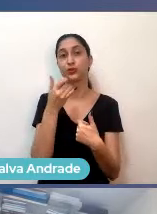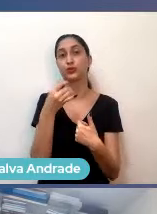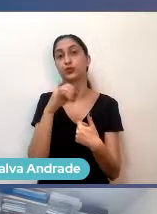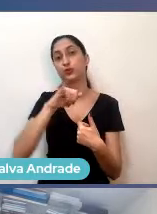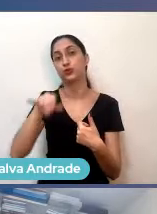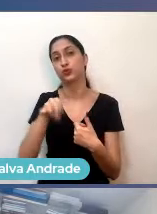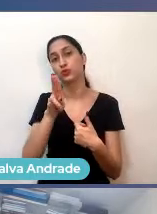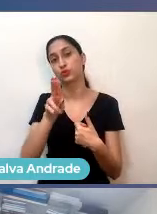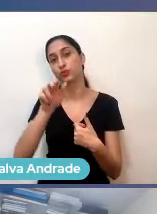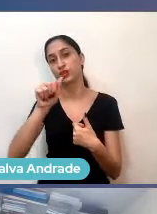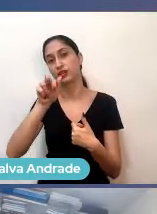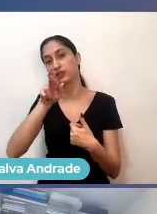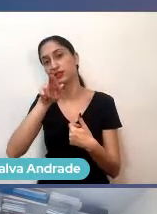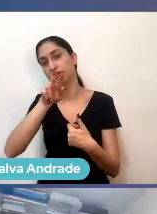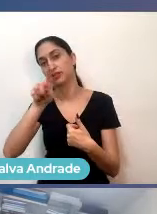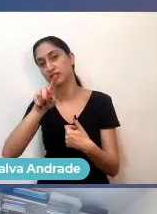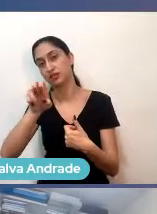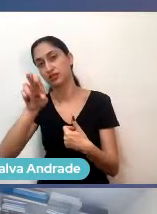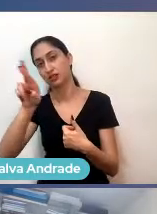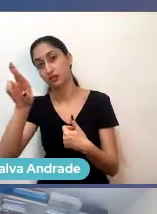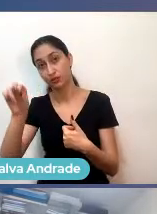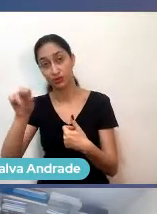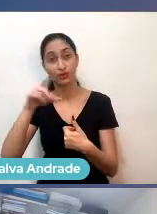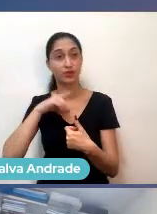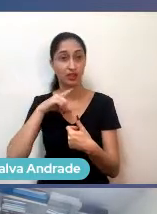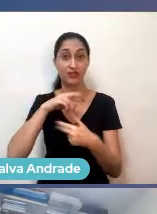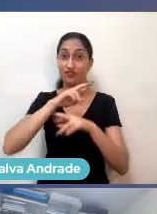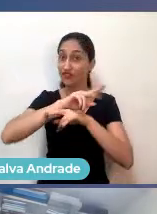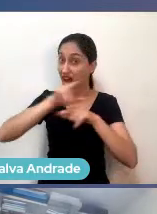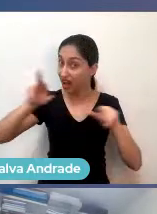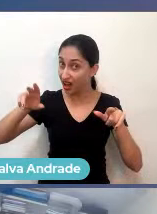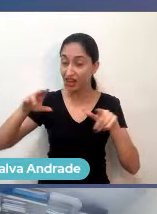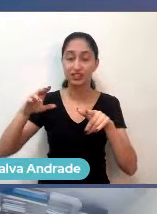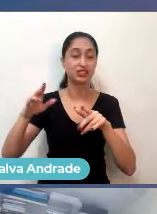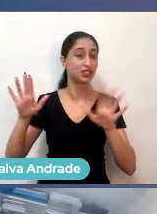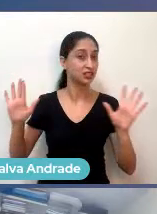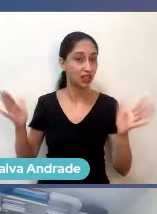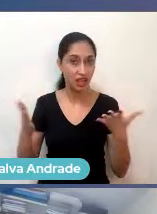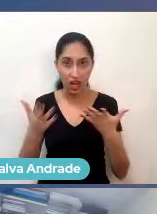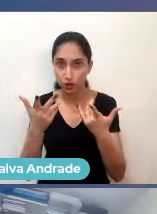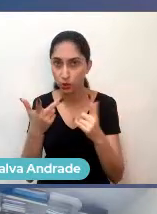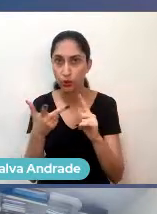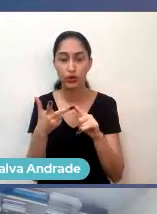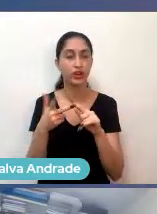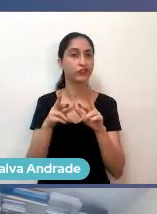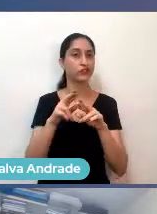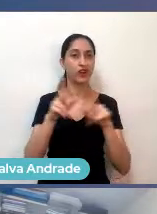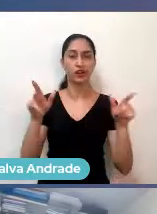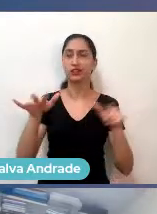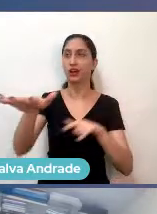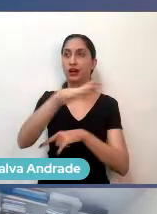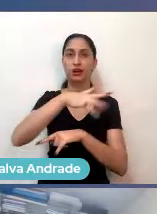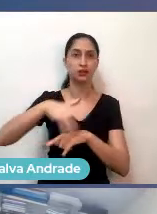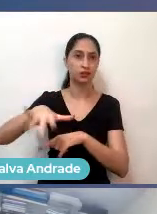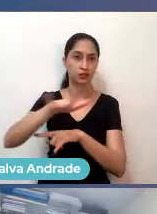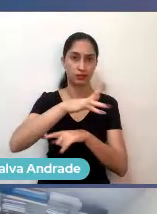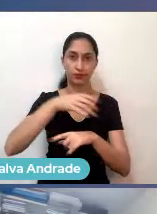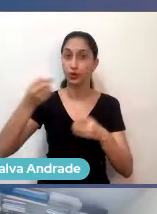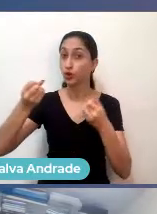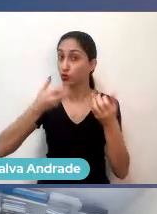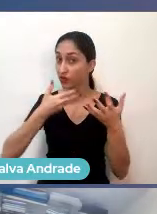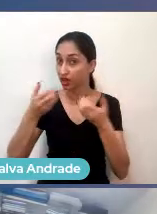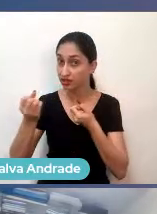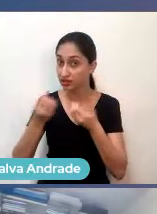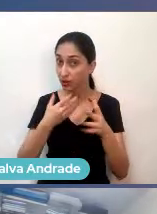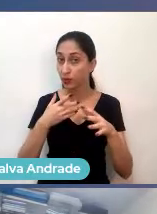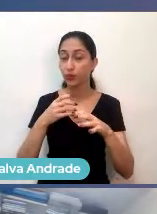incubadoras, existem aceleradoras, existem programas ativos também, dentro dessa ambiência da inovação